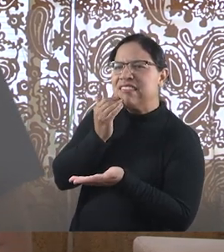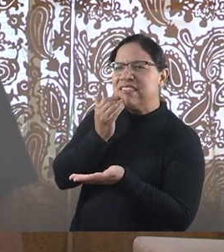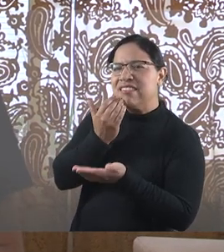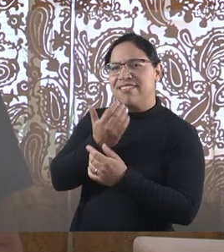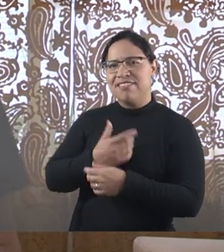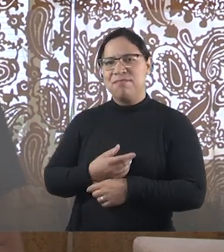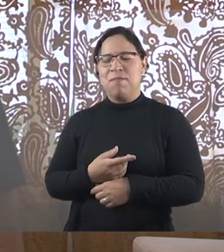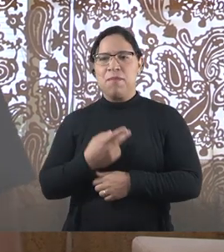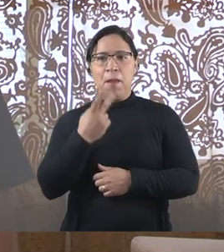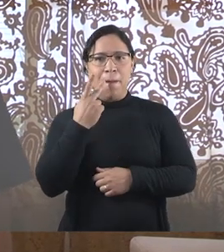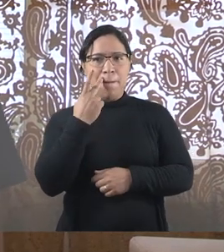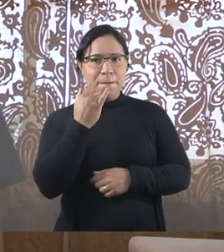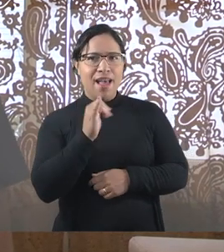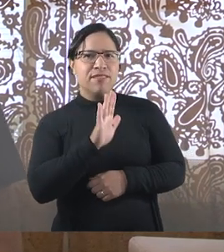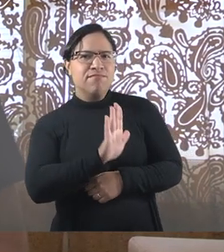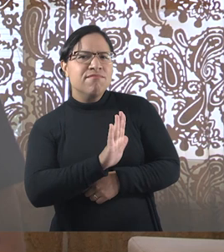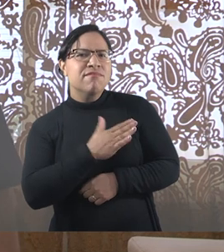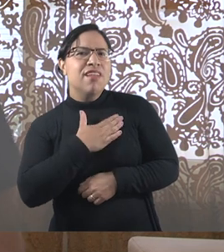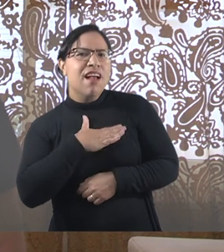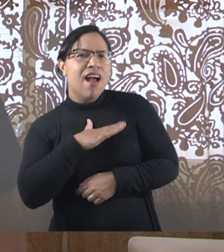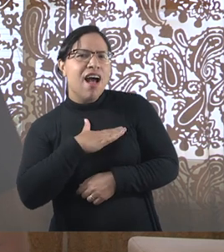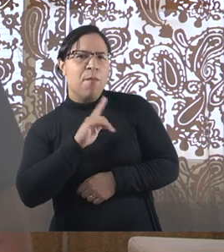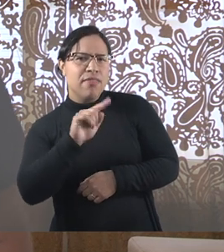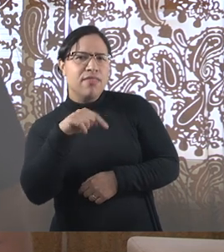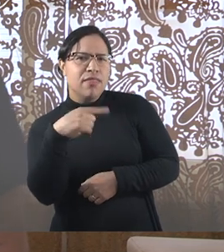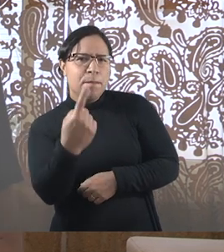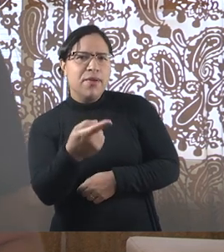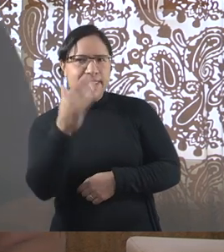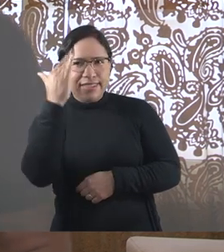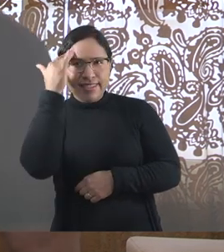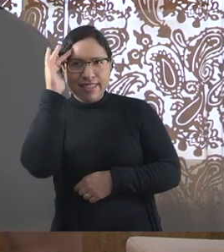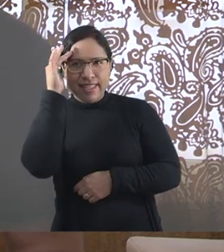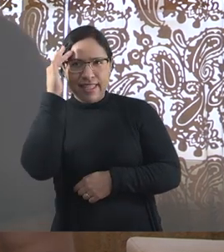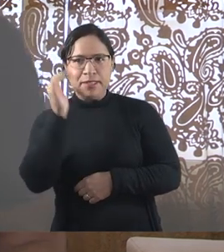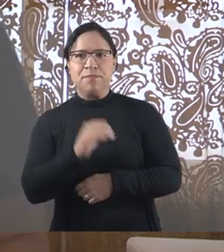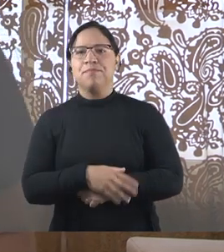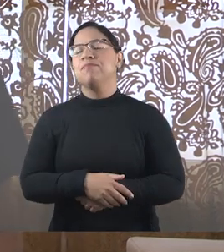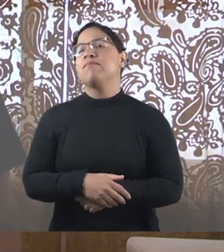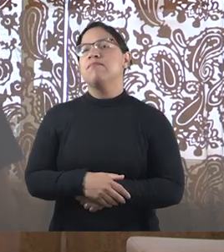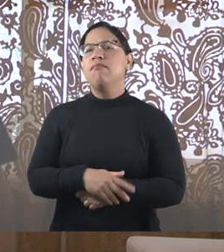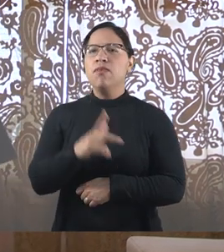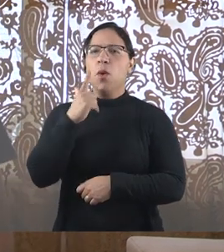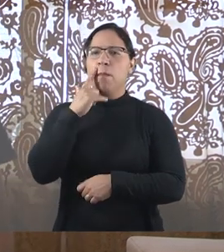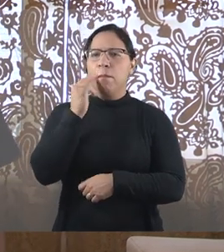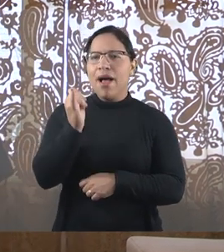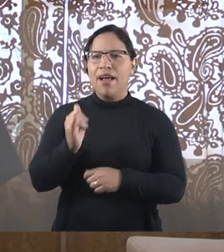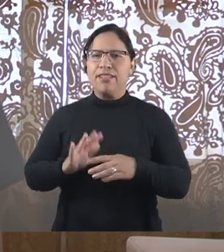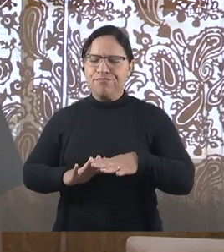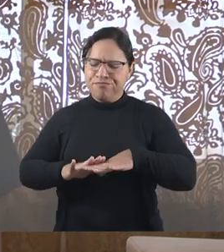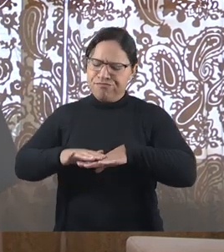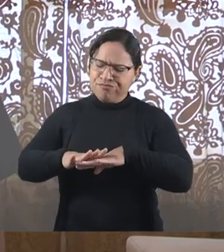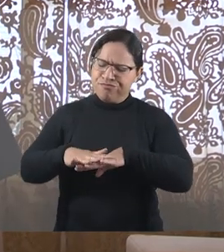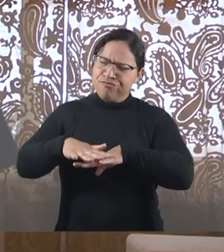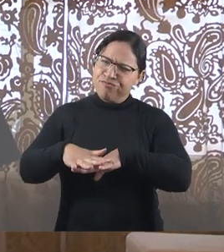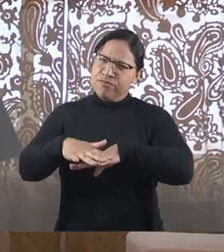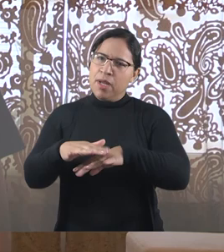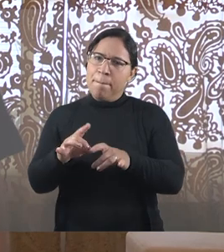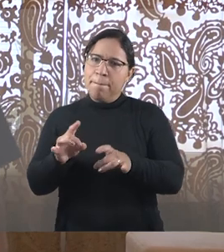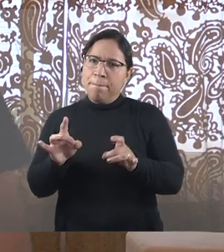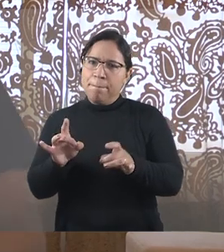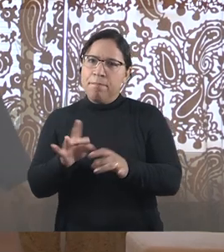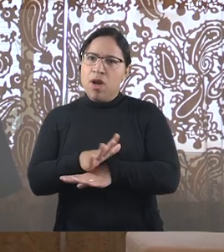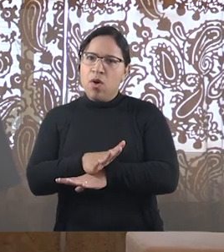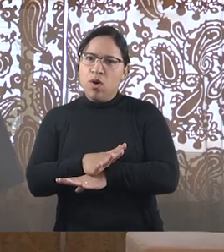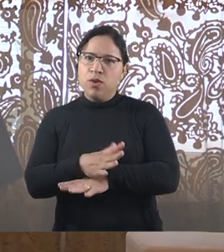sorriso e diz, meu filho, daqui a pouco você vai entender. O pai, então, termina aquele tapete e pega o seu filho no colo.